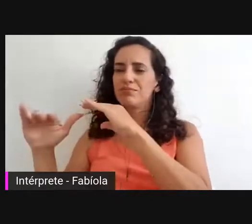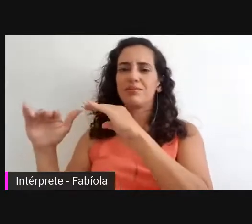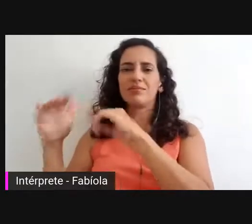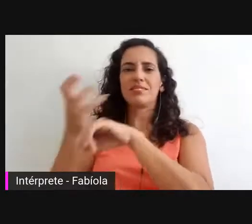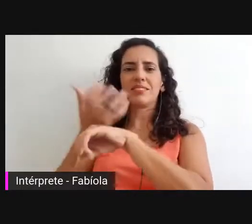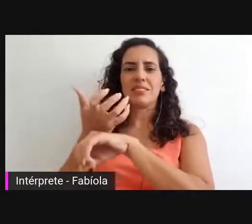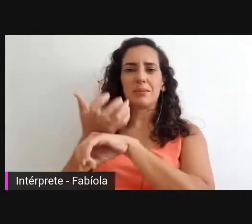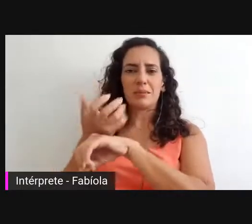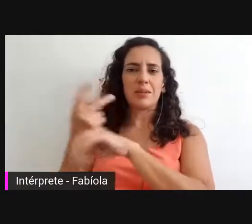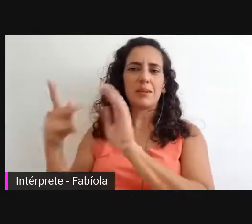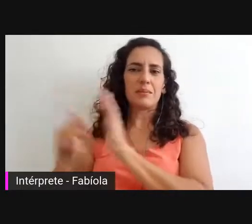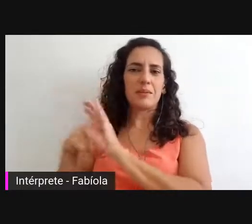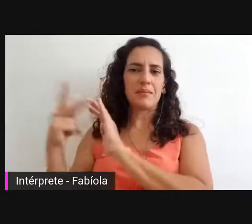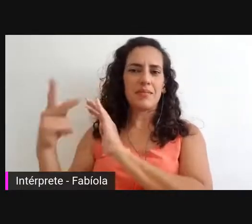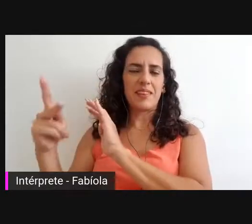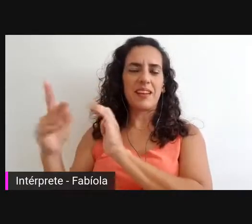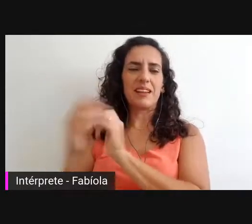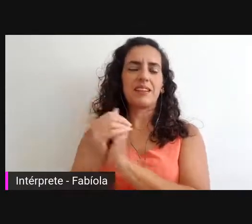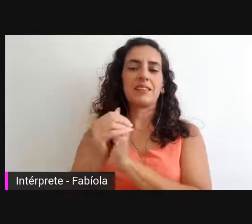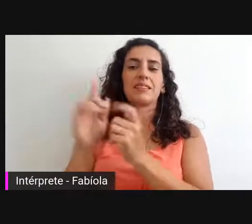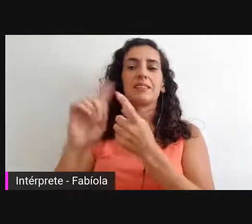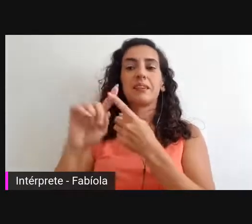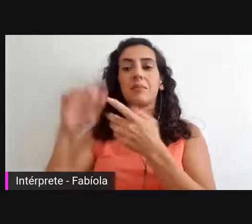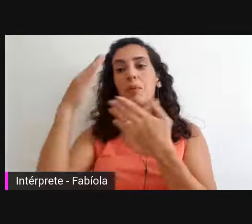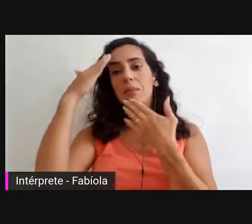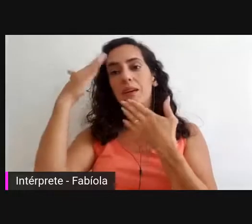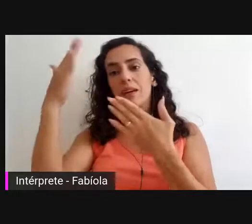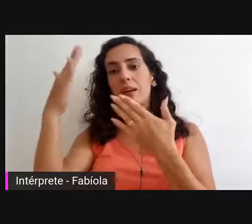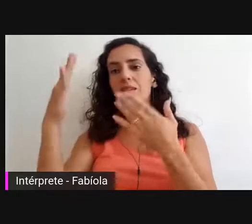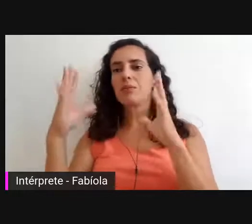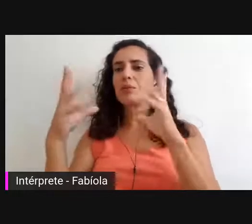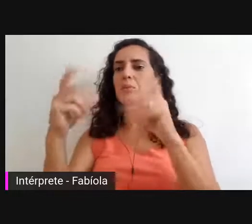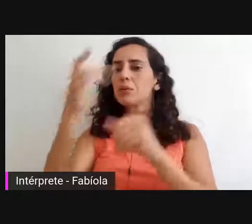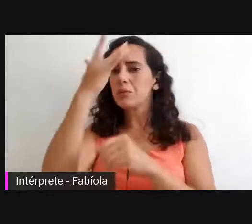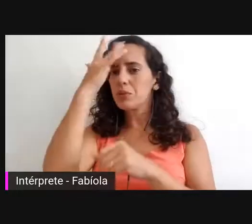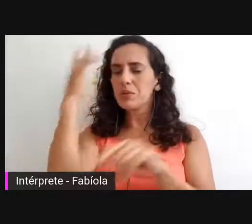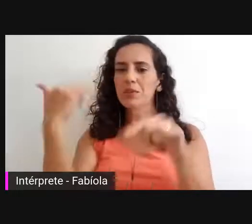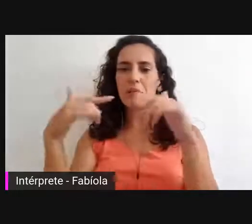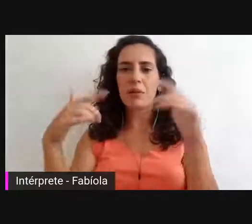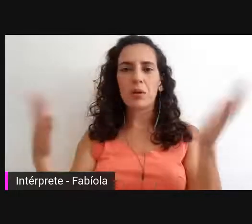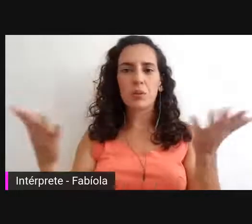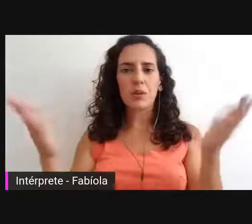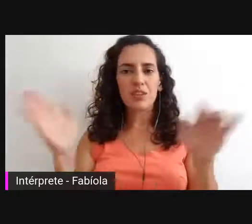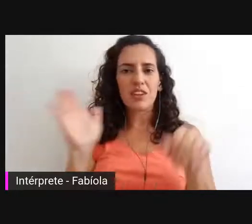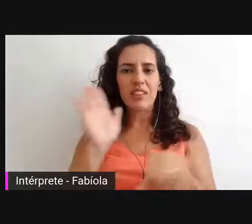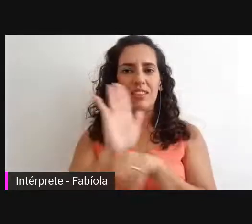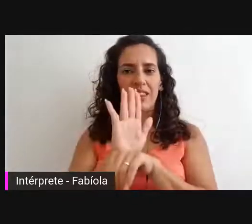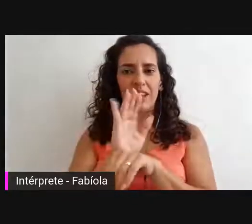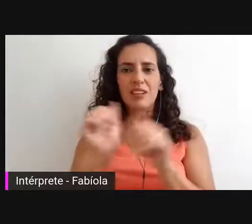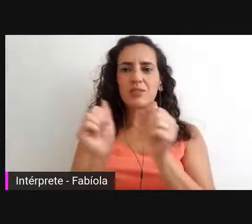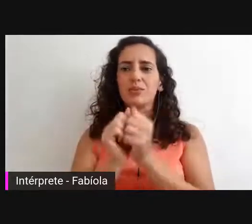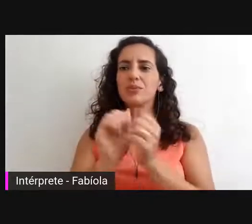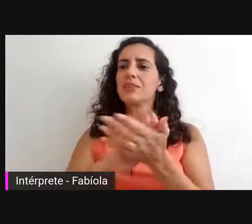Obrigado aqui pela presença do Arthur no suporte, as intérpretes de Libras. Então, muito obrigado.